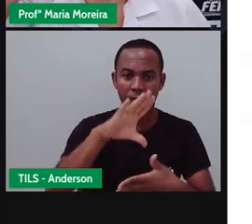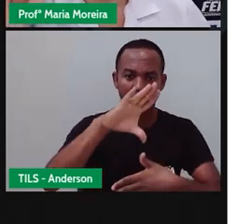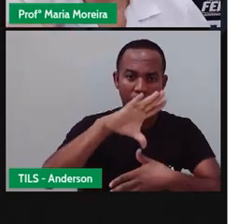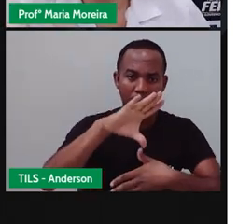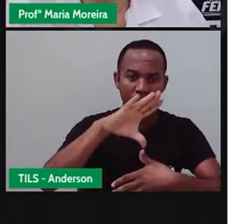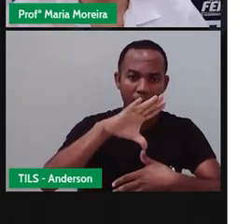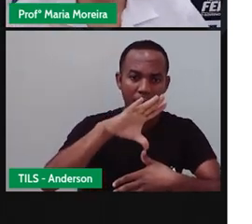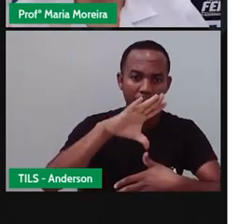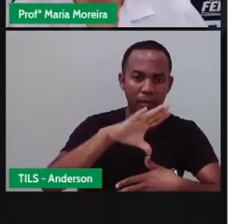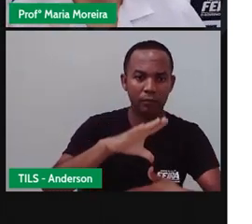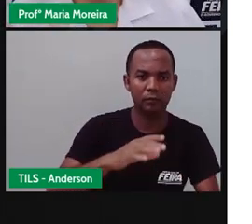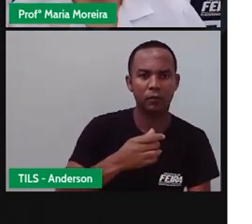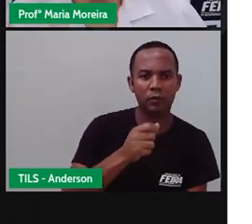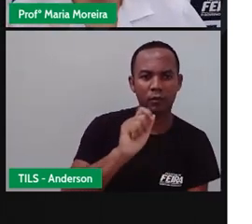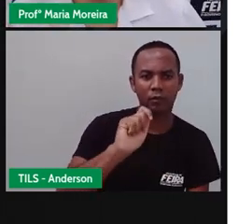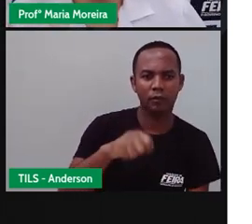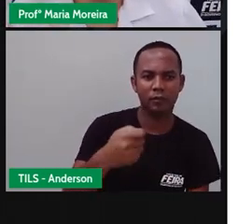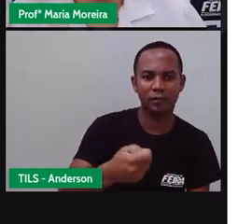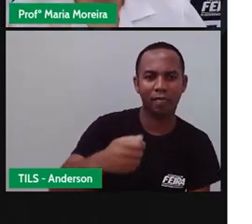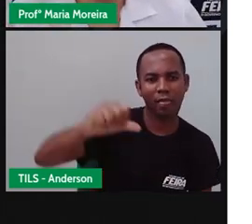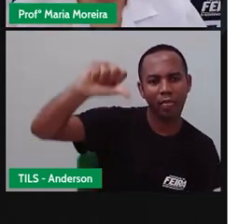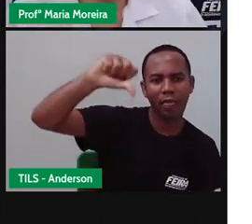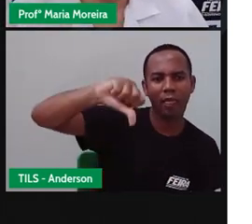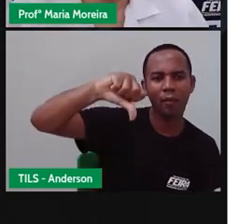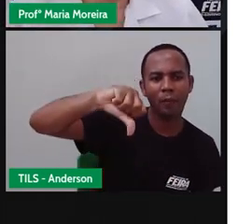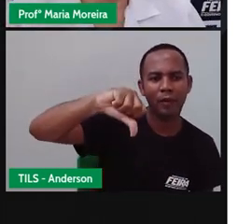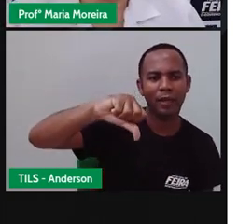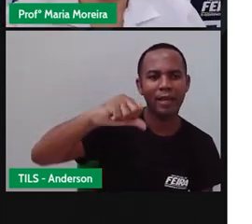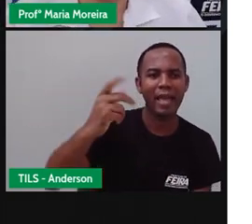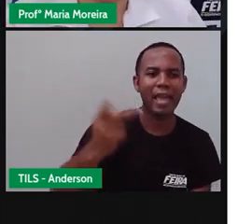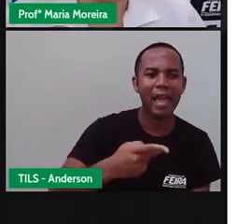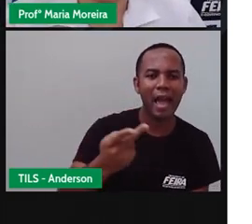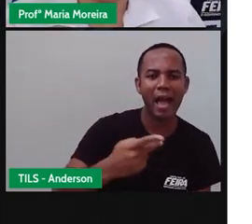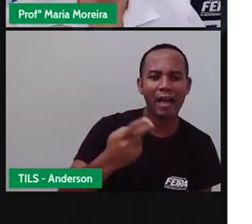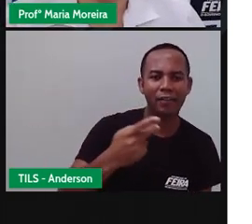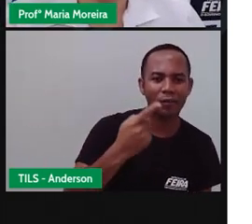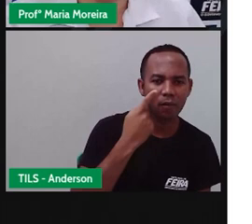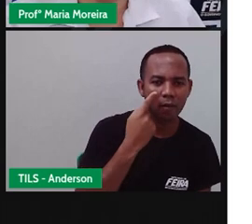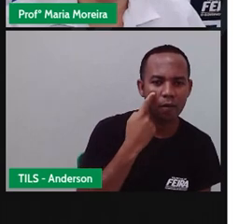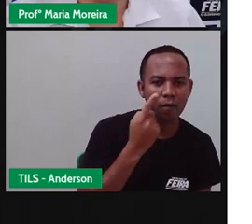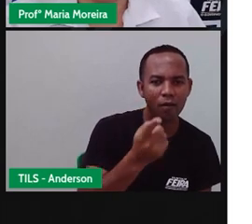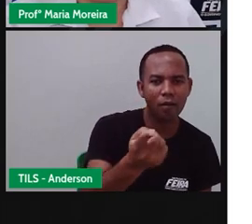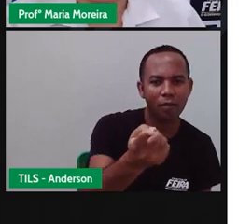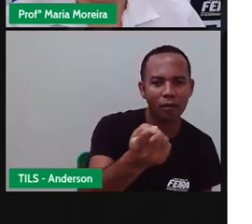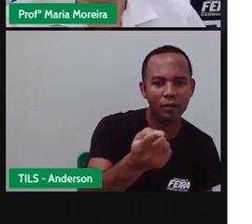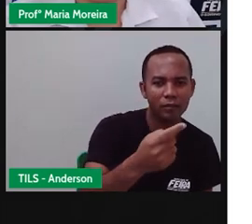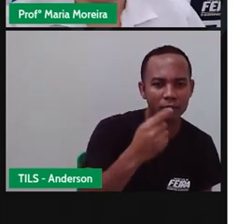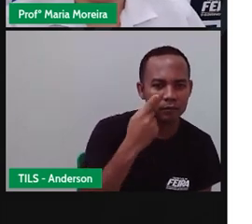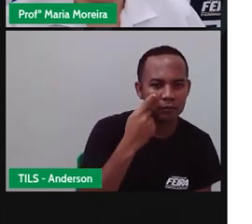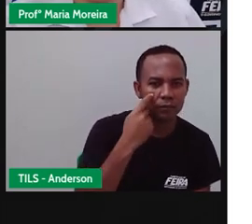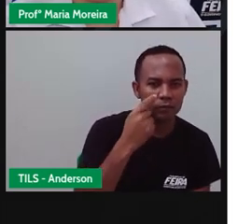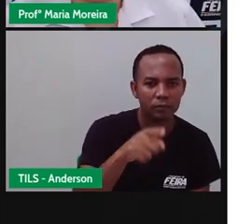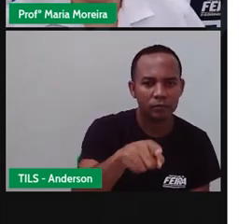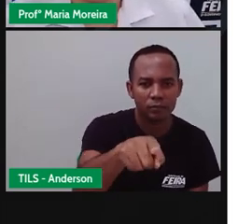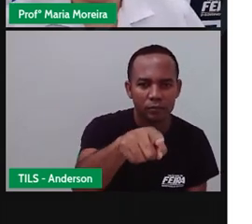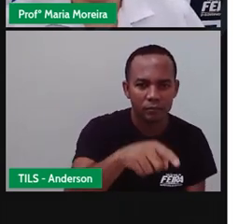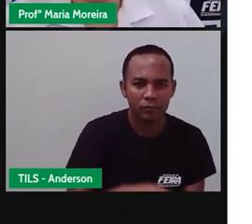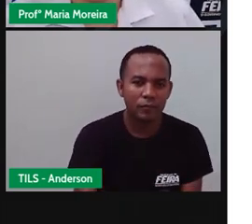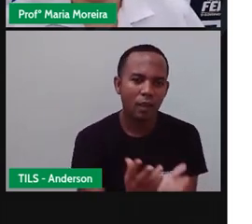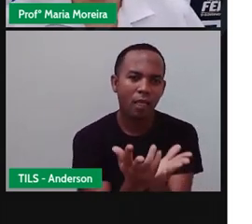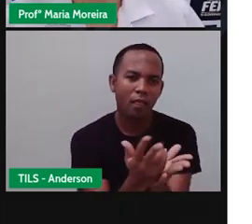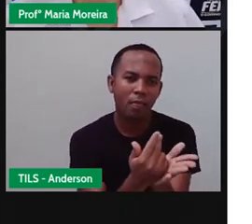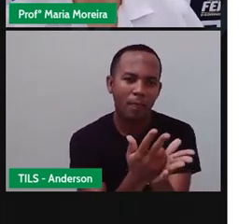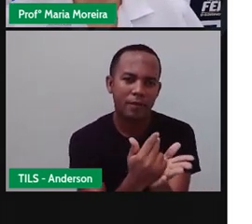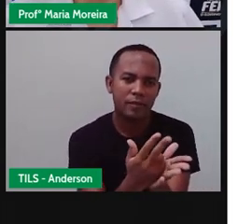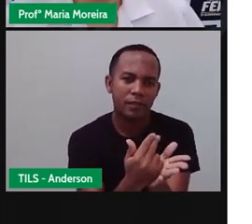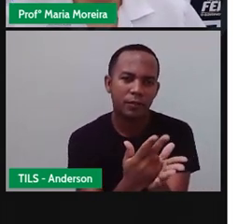Porque tem um erro aí nesse mapa. Olha só, né? Essa parte aqui, deixa eu ir lá no... Essa parte aqui. Essa